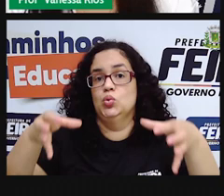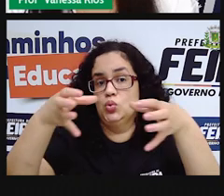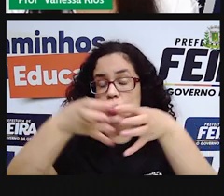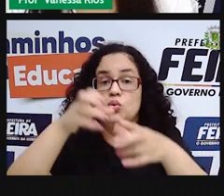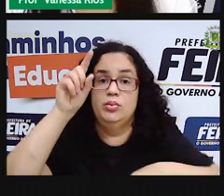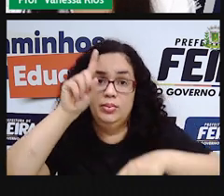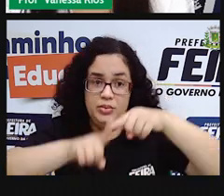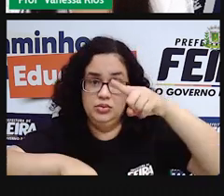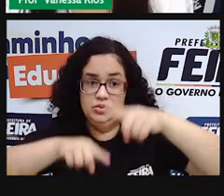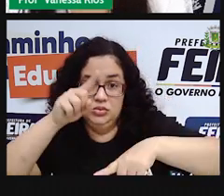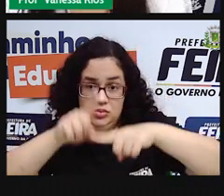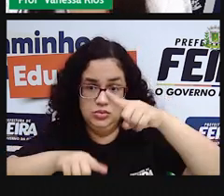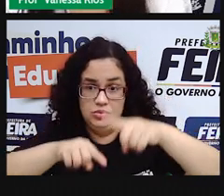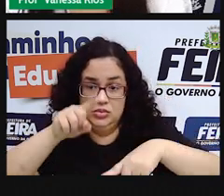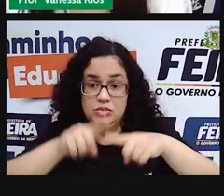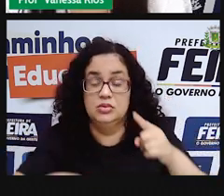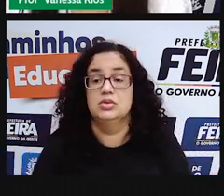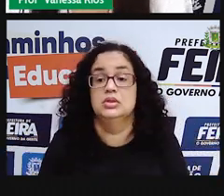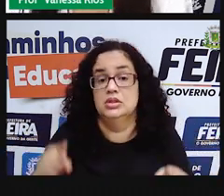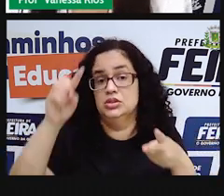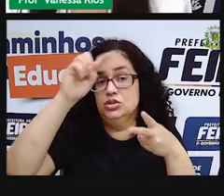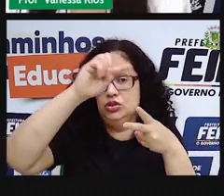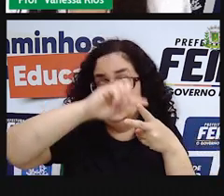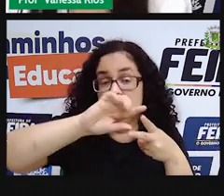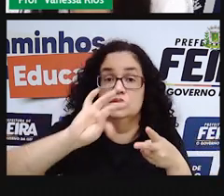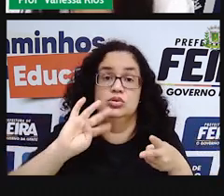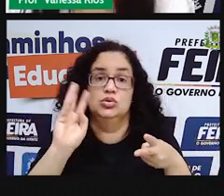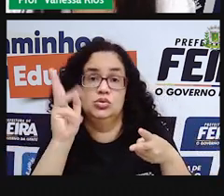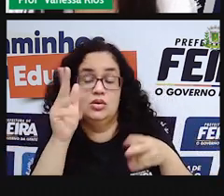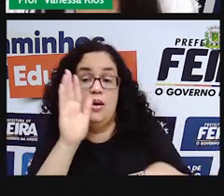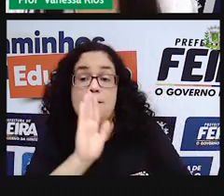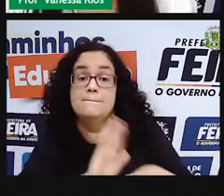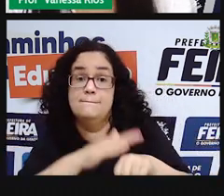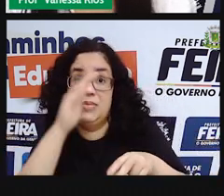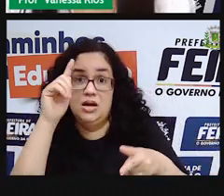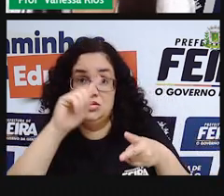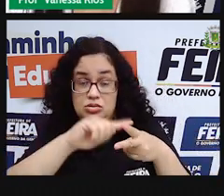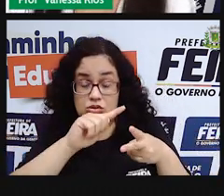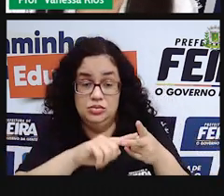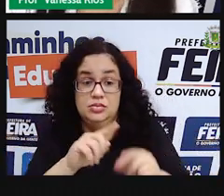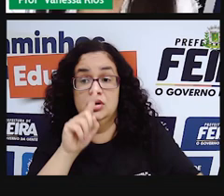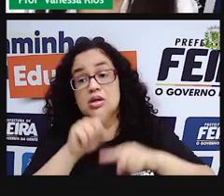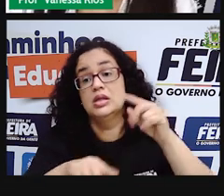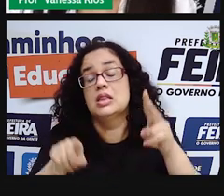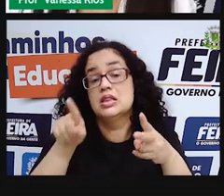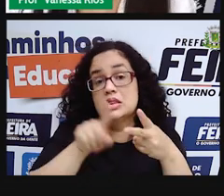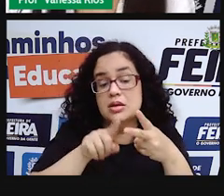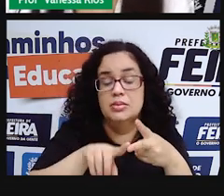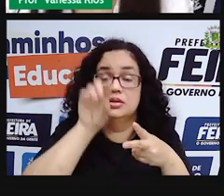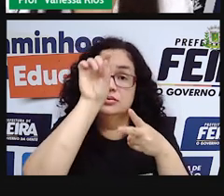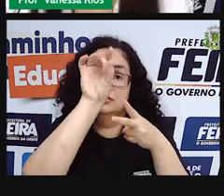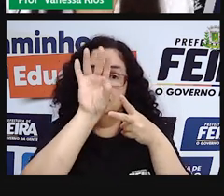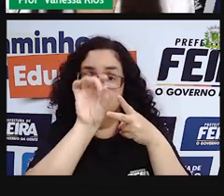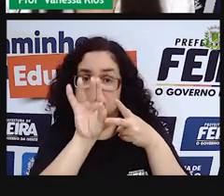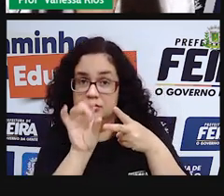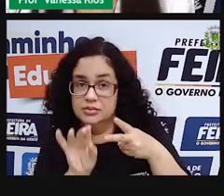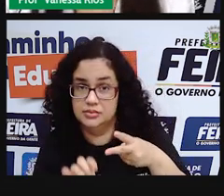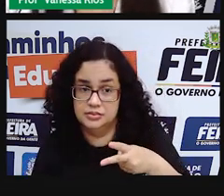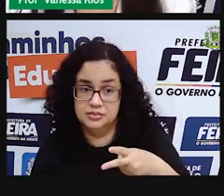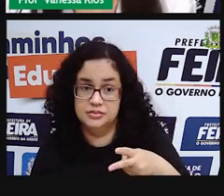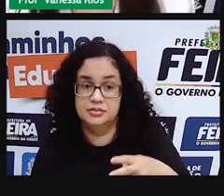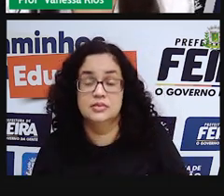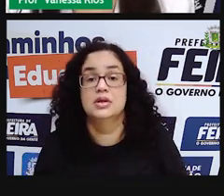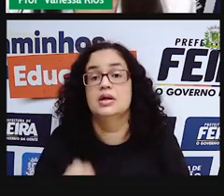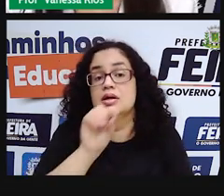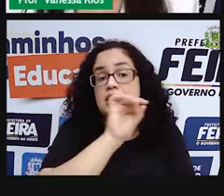material. Então, tem as gerais, que podem aparecer em mais de um tipo de material. E as específicas, que pertencem a